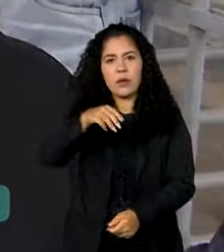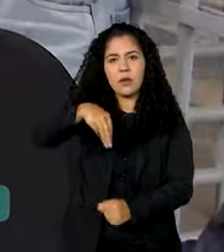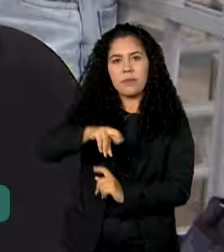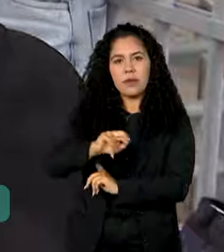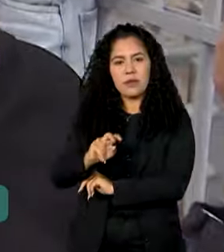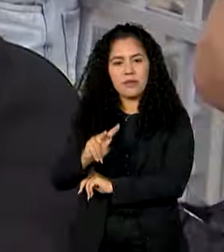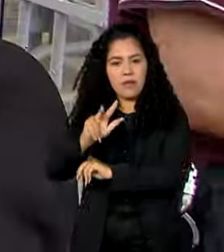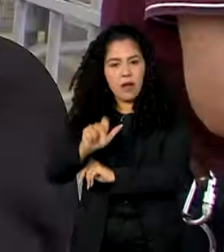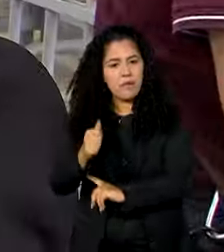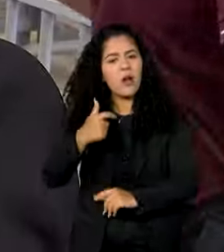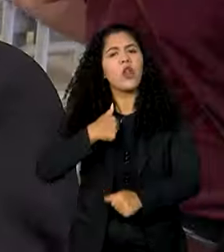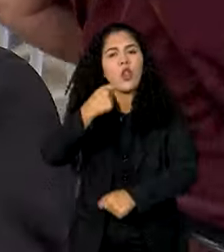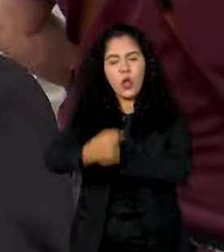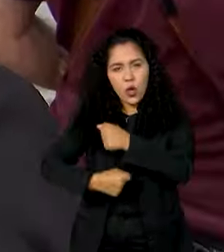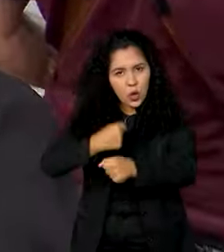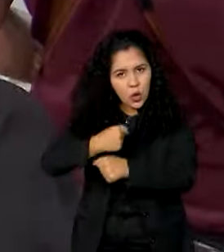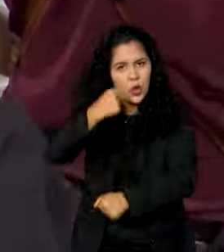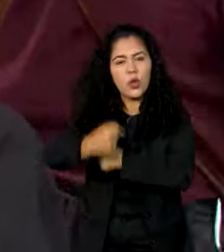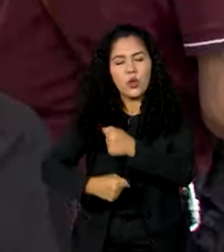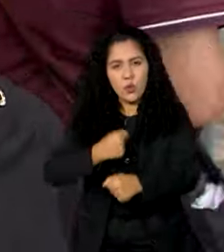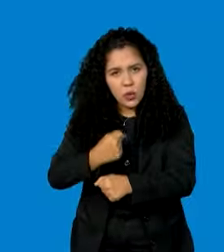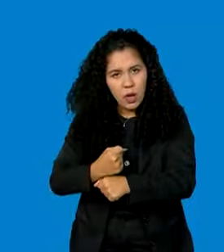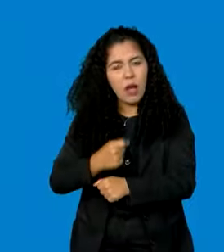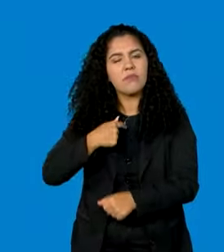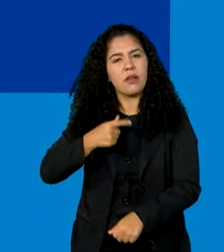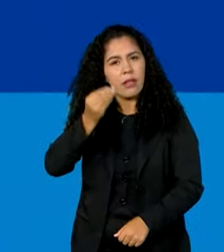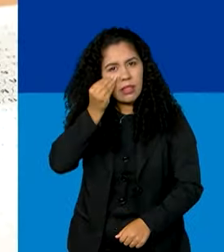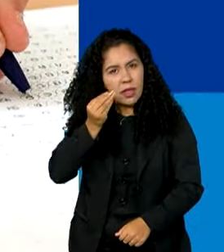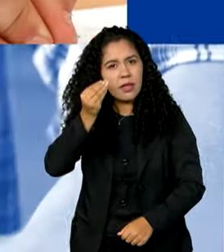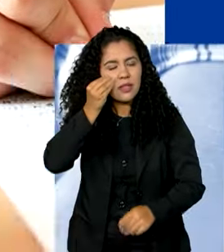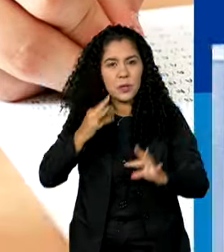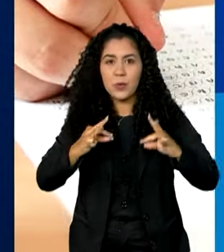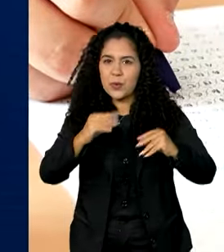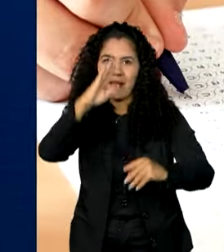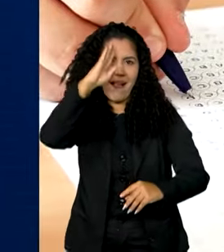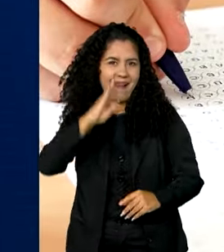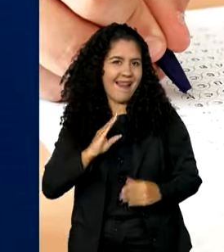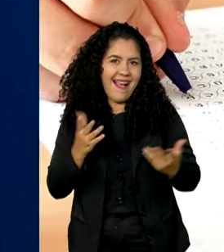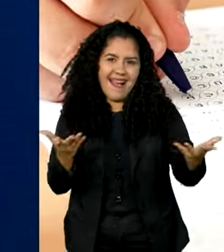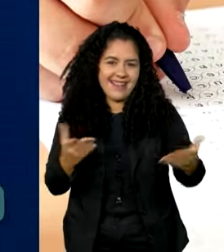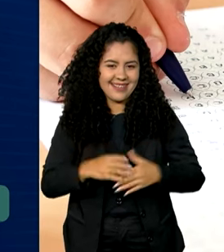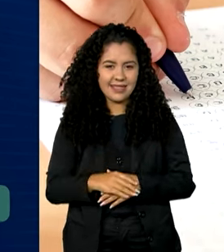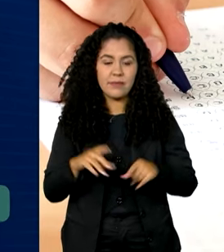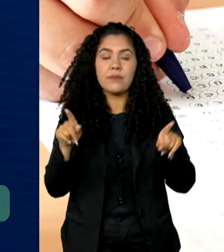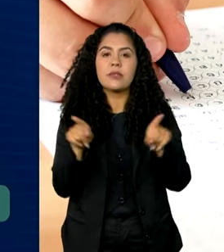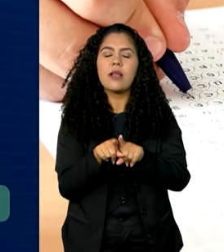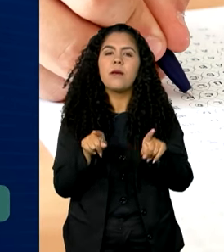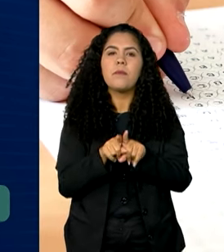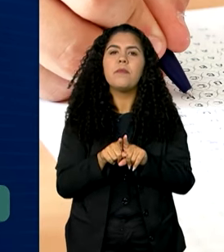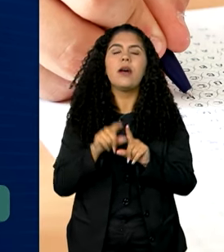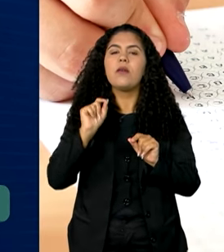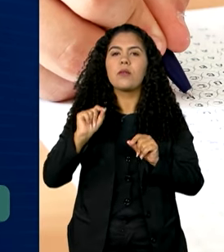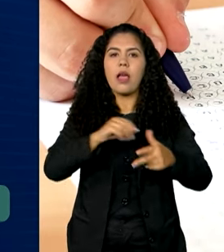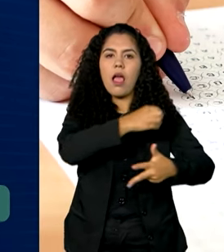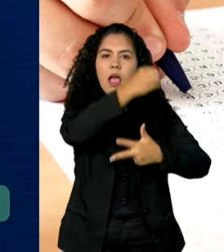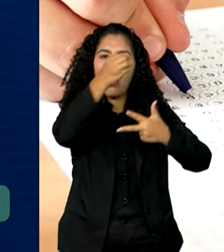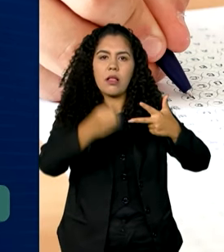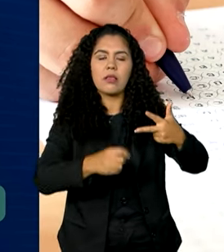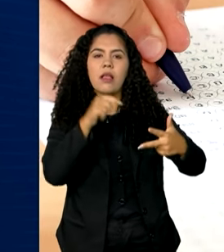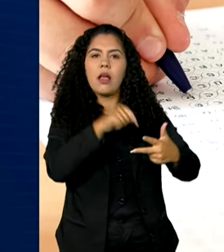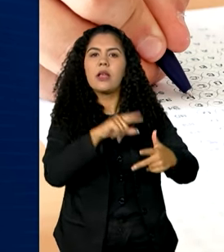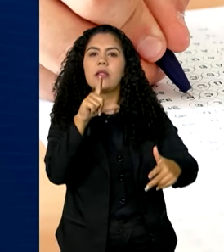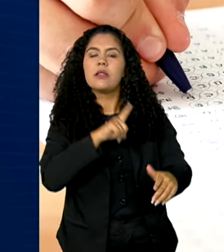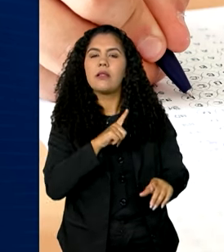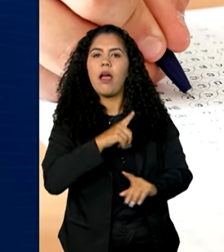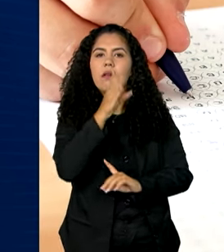eu vou tentar, uma hora eu consigo. Tudo de graça, lógico. Outra tradição do Enem são as eliminações. O